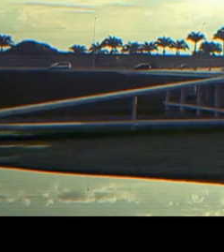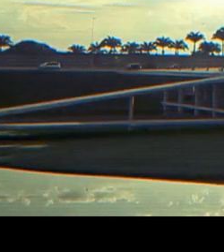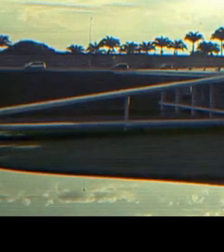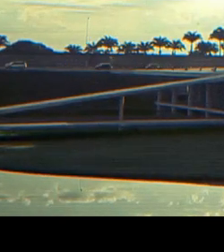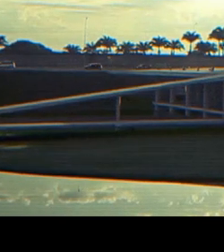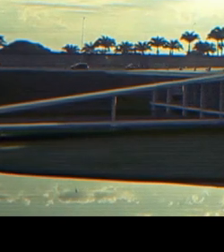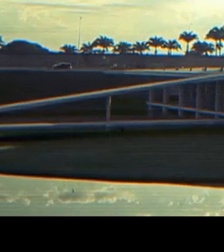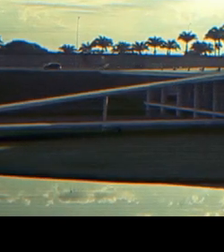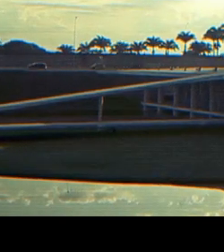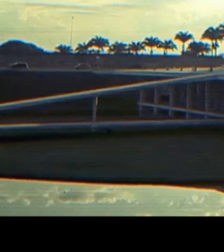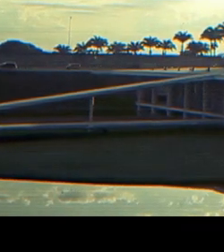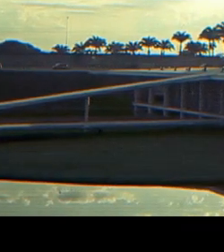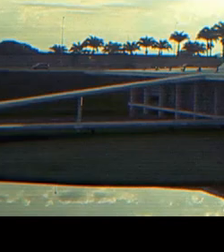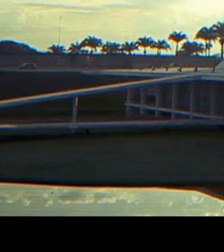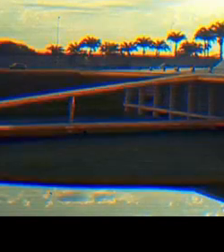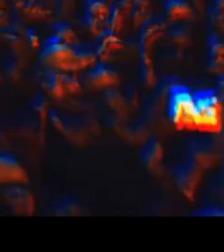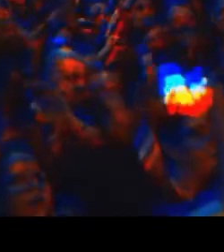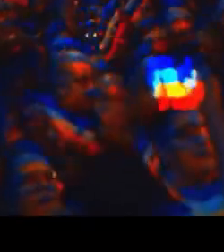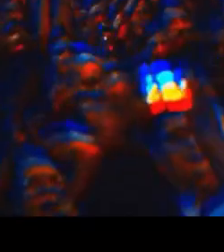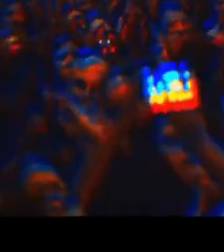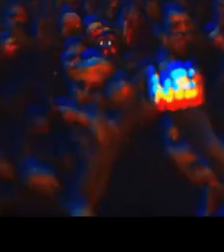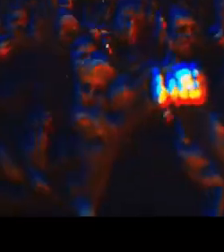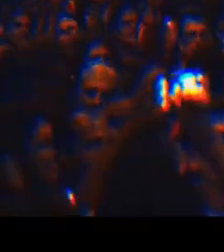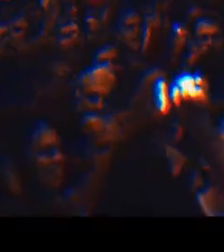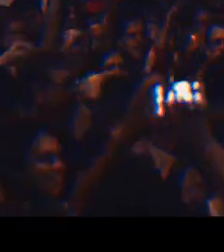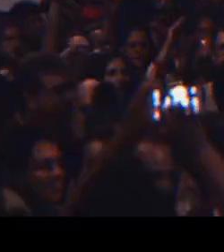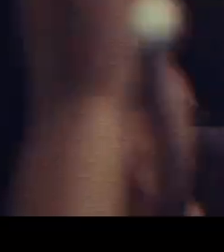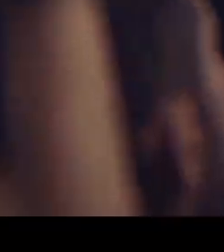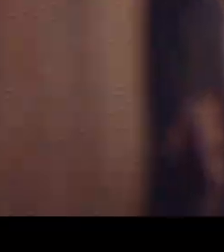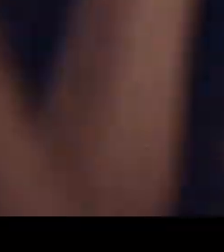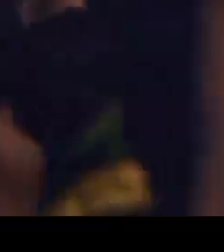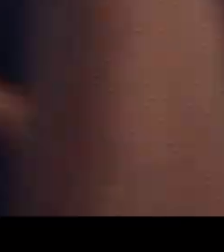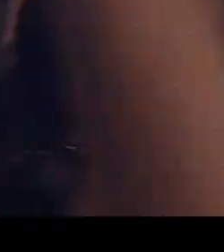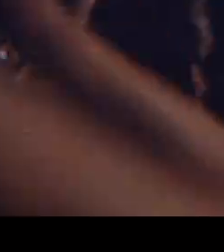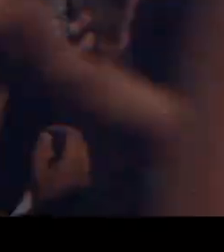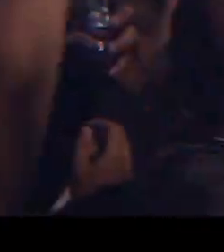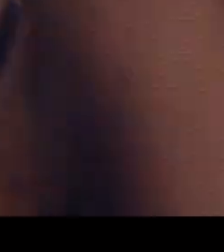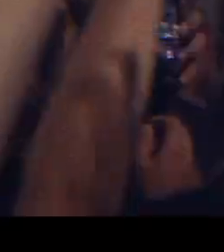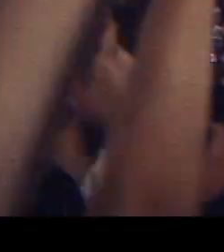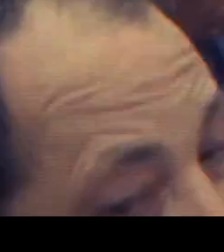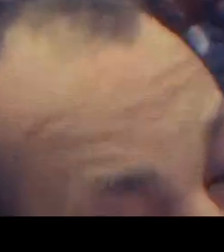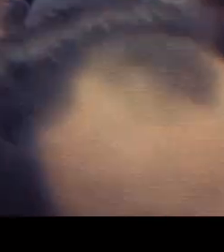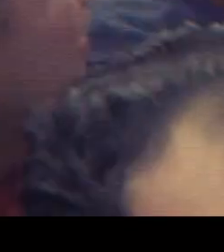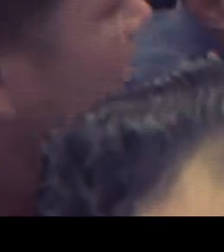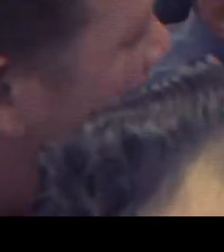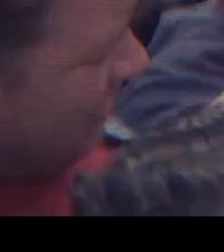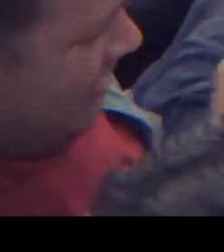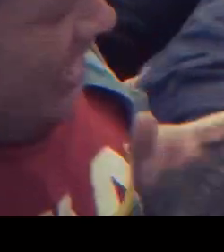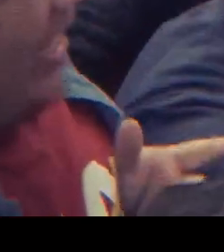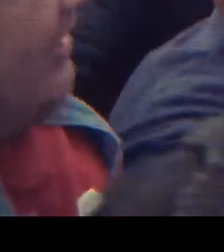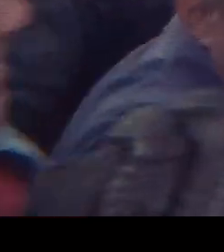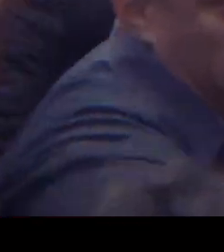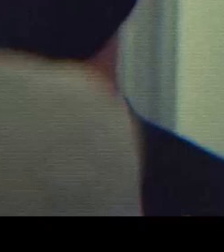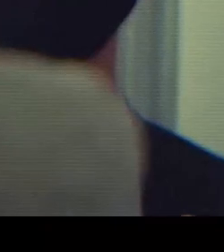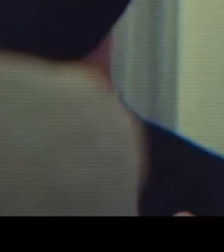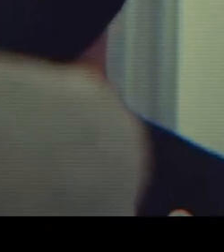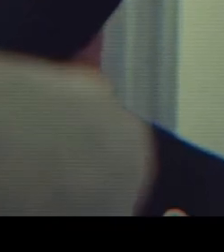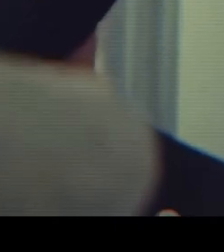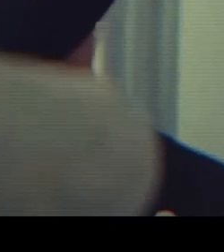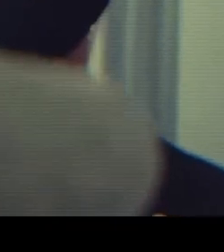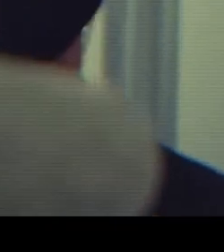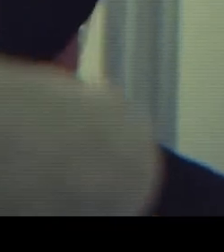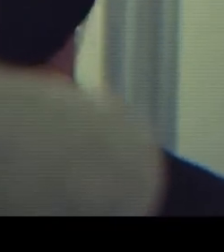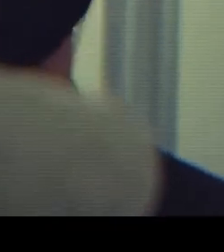Estamos em guerra. Petistas e bolsonaristas se organizam para defender seus líderes corruptos e repetir as